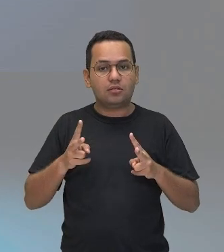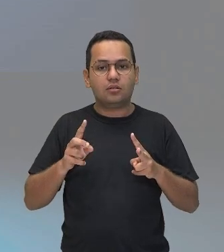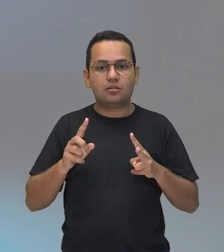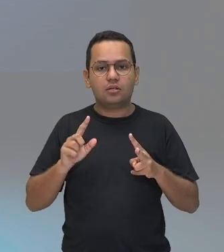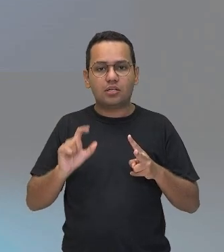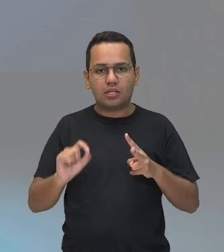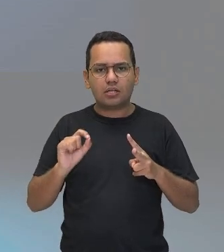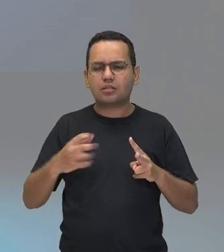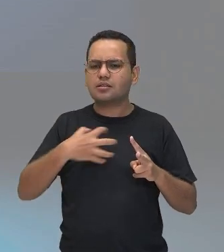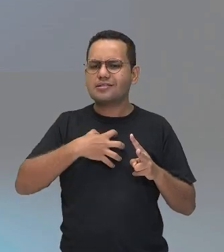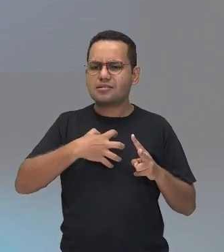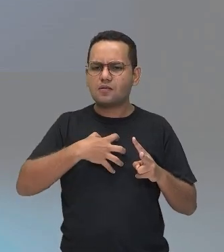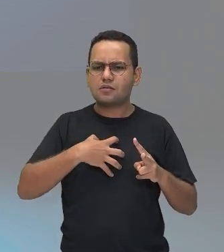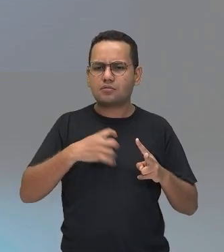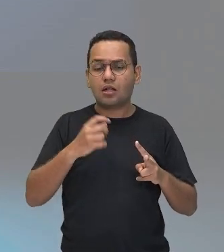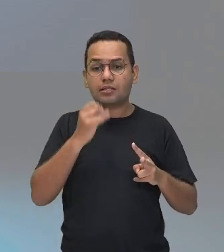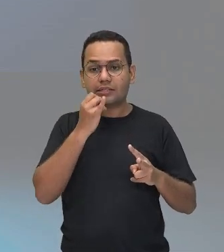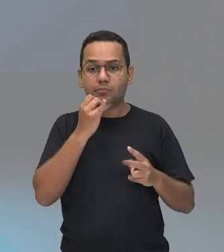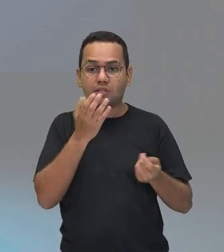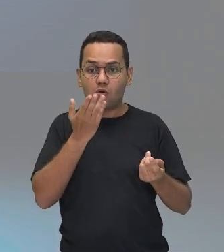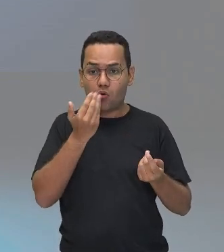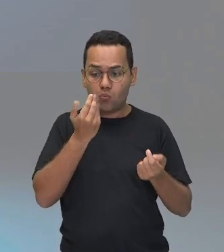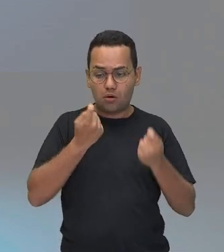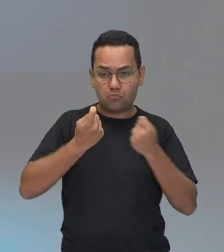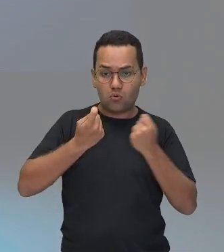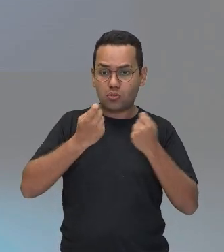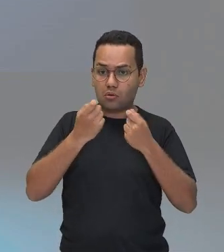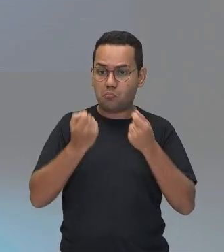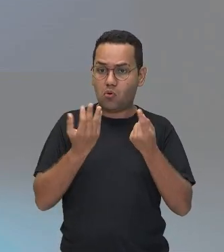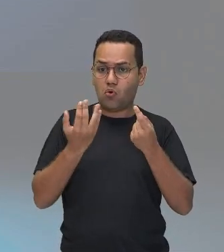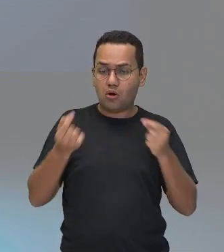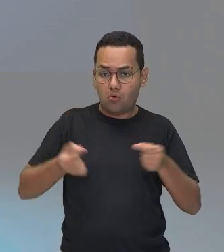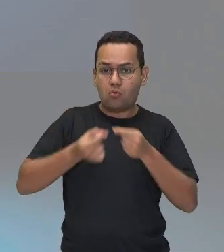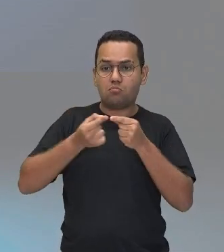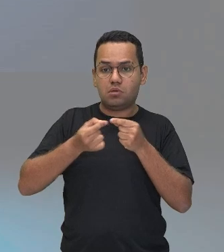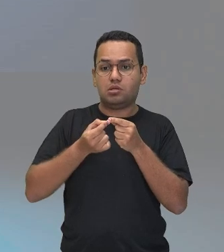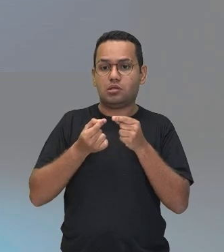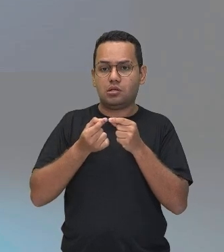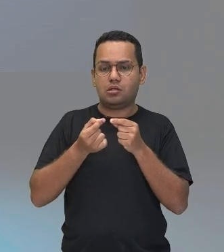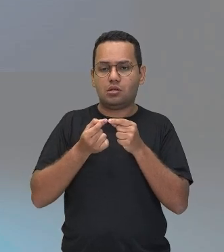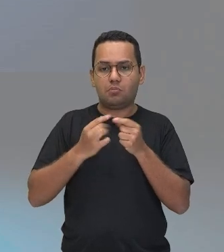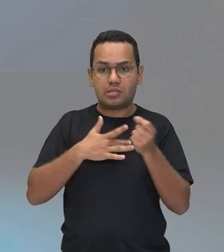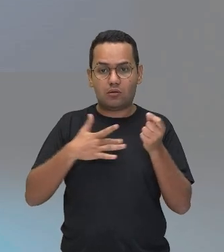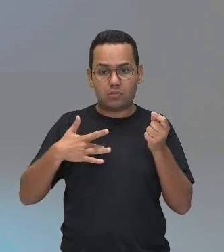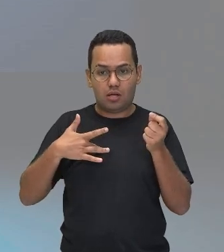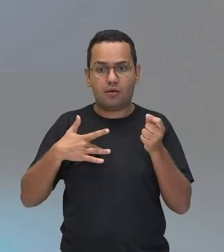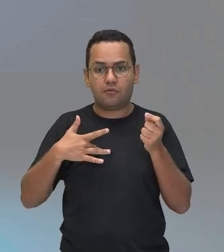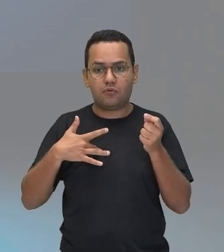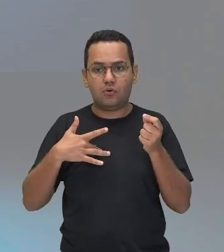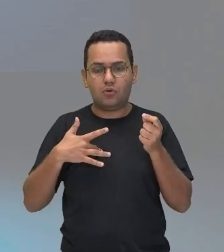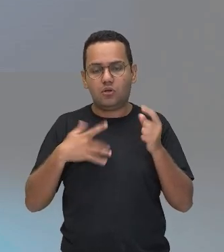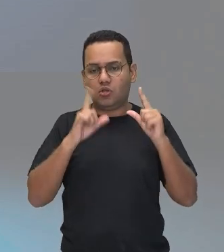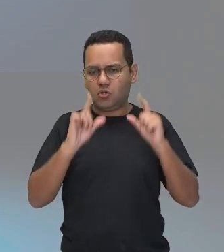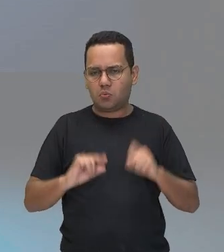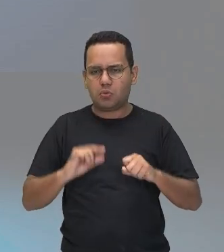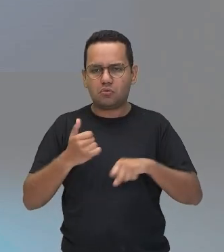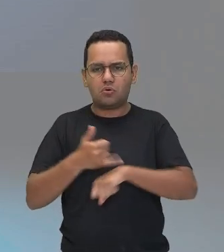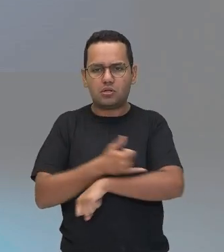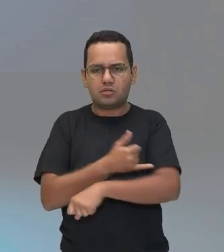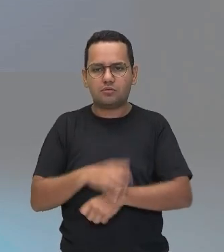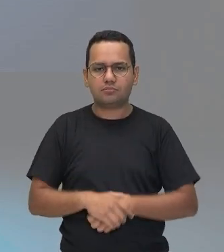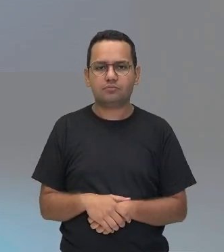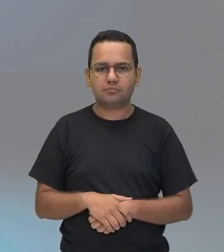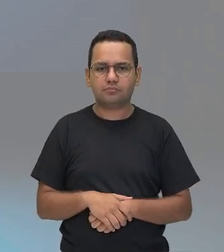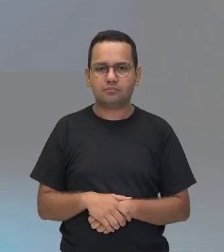você tem uma dieta ali, Tem uma alimentação bacana para reduzir o colesterol, ou o percentual de gordura, conforme for reduzindo,